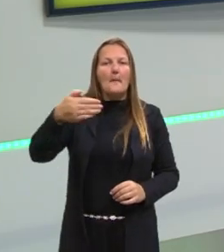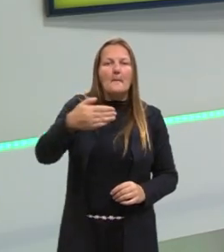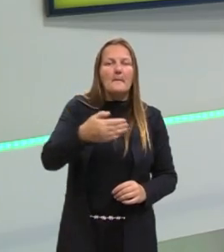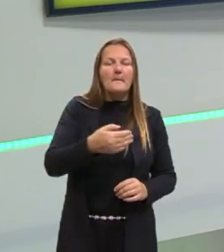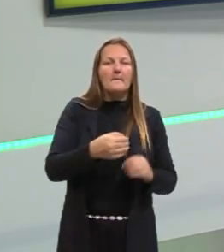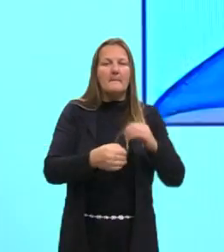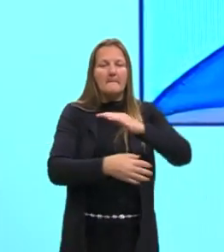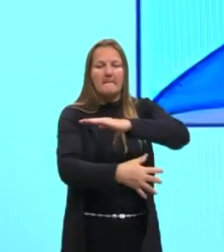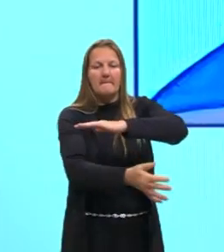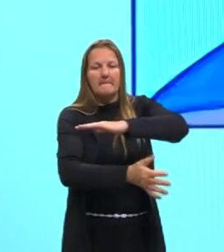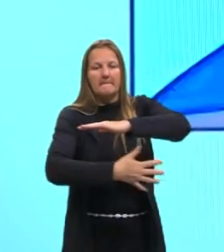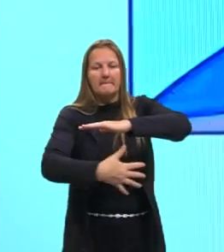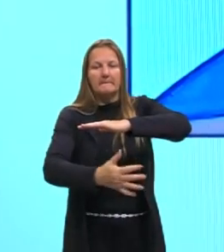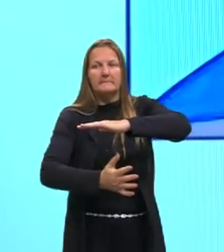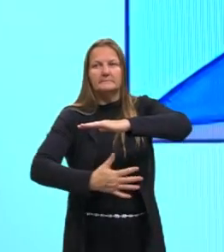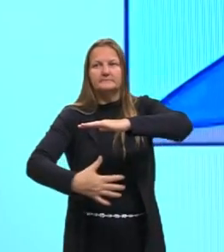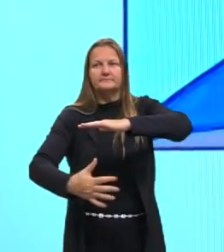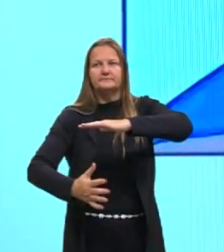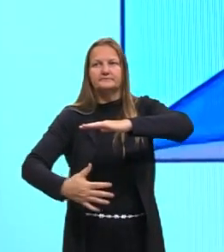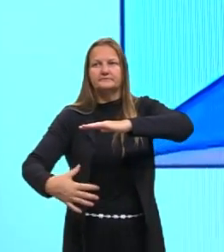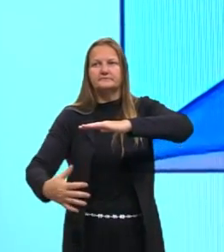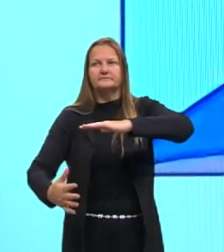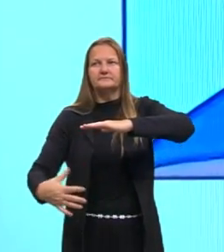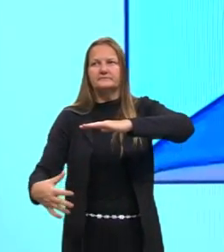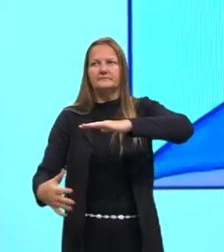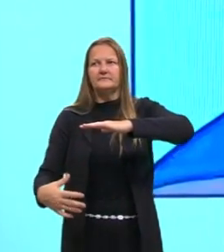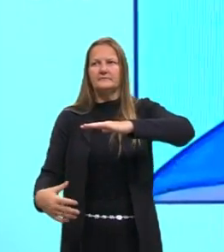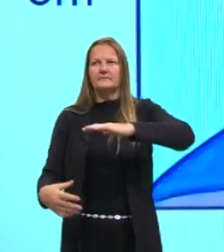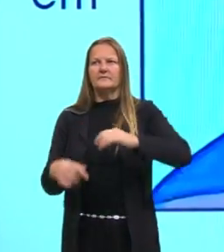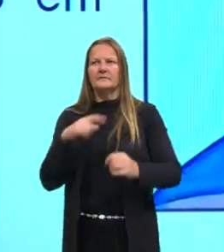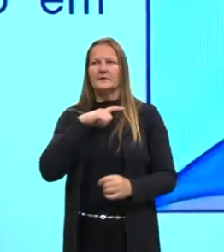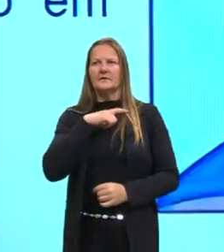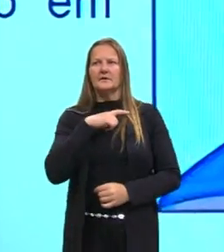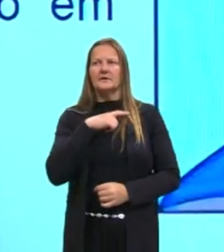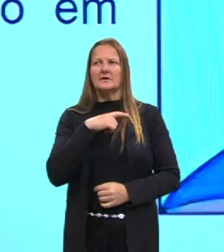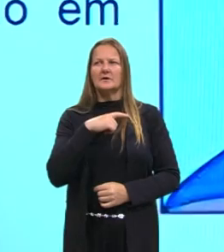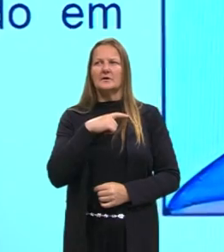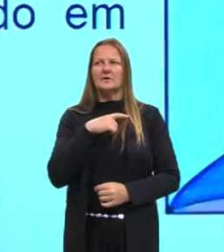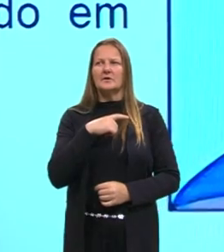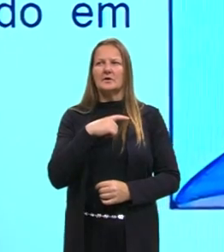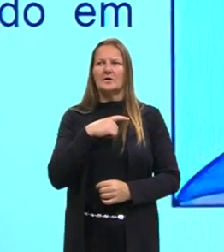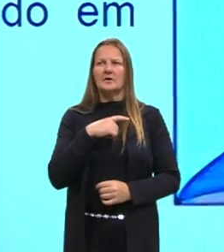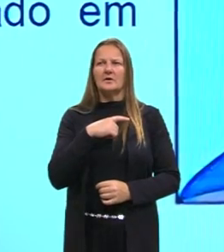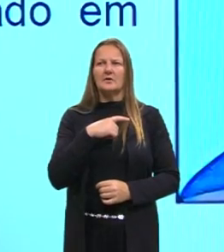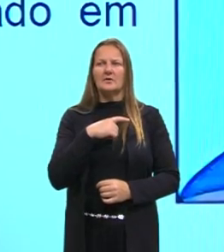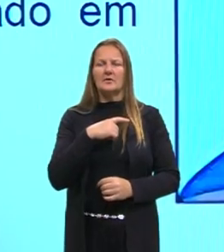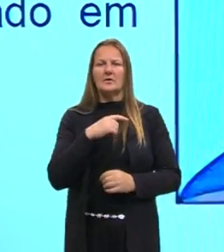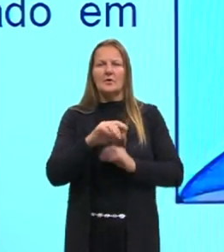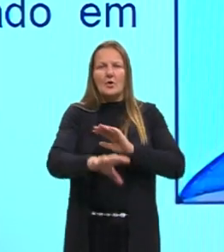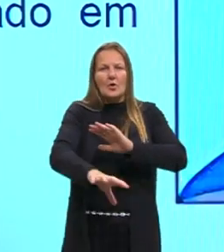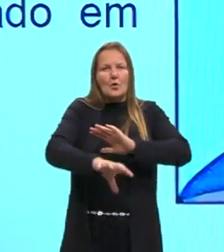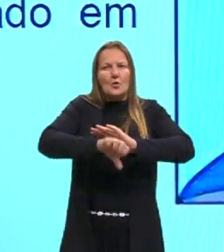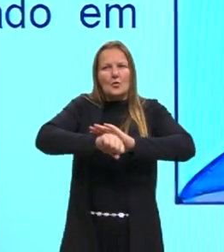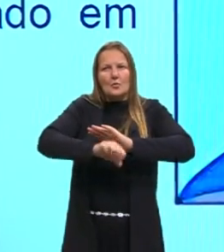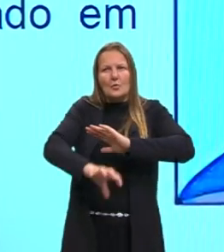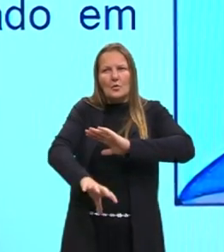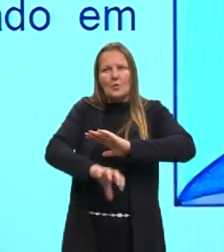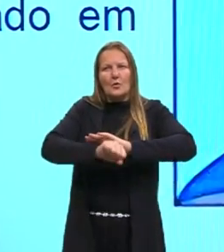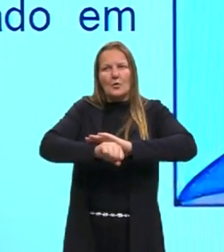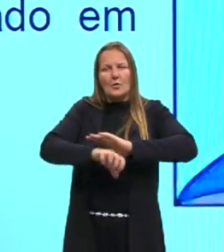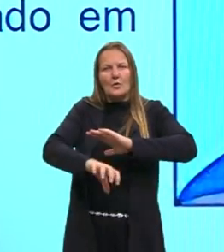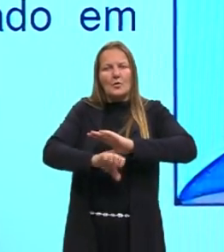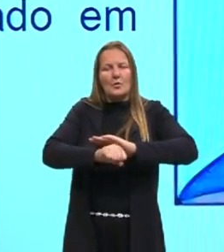plâncton. E o plâncton, esses peixes menores, eles estão absorvendo, associando o